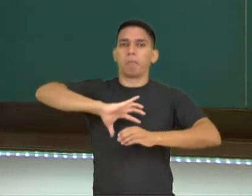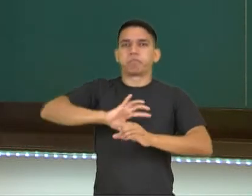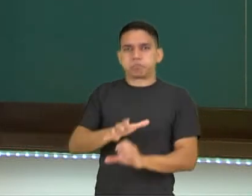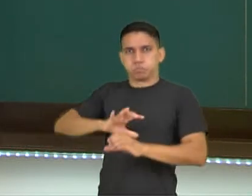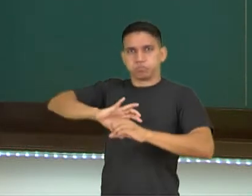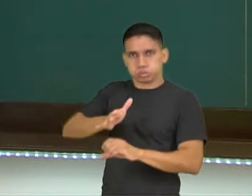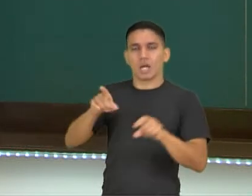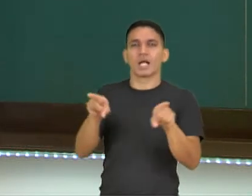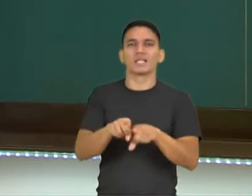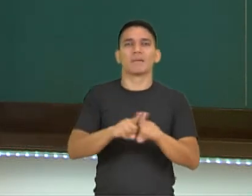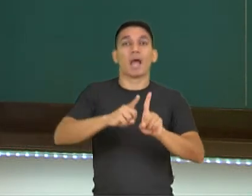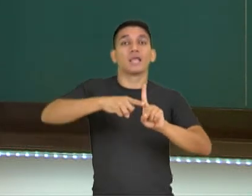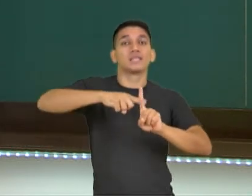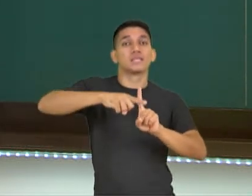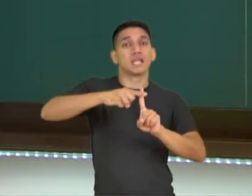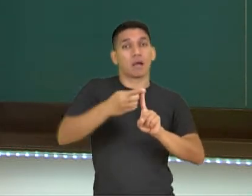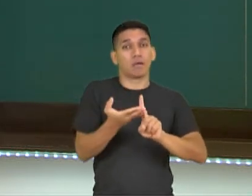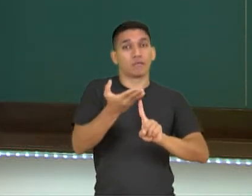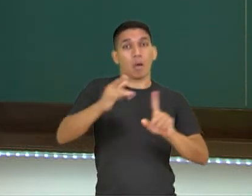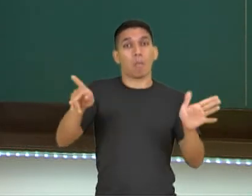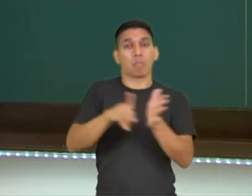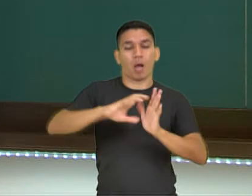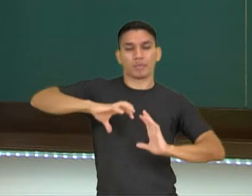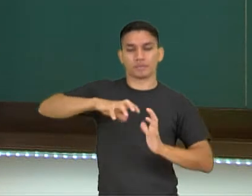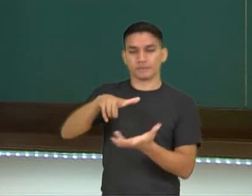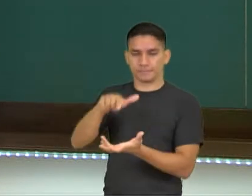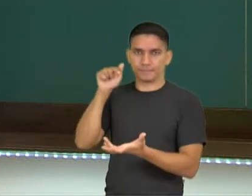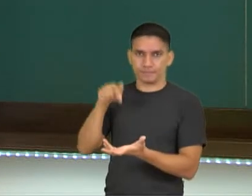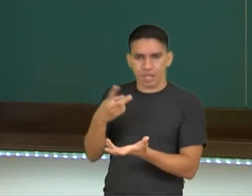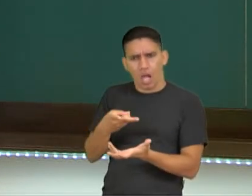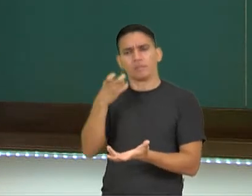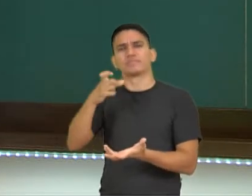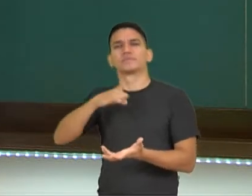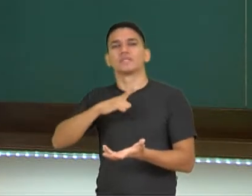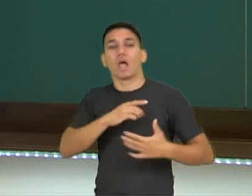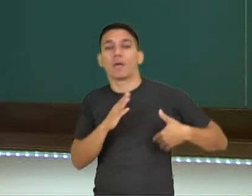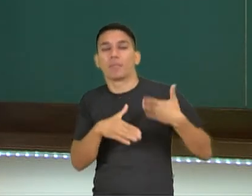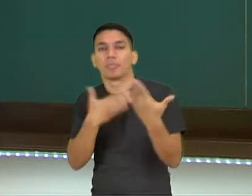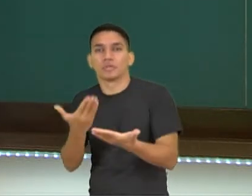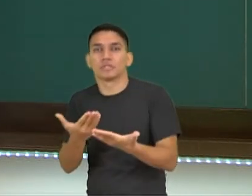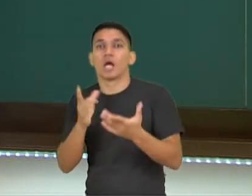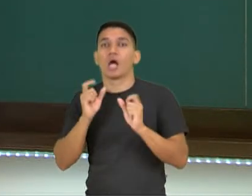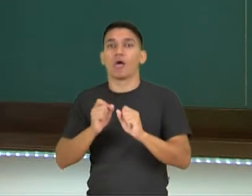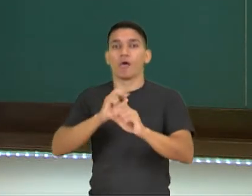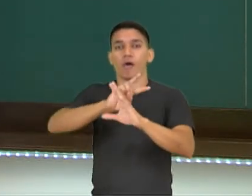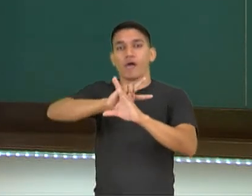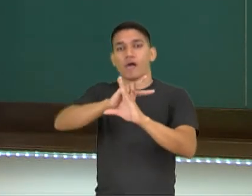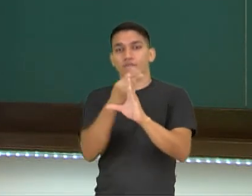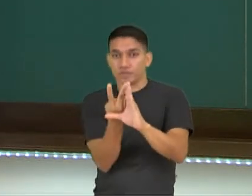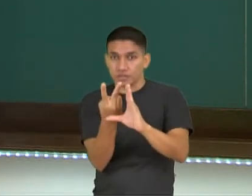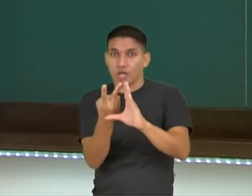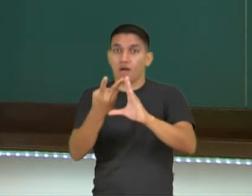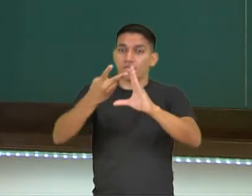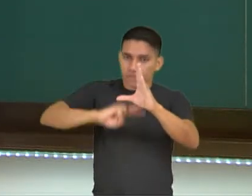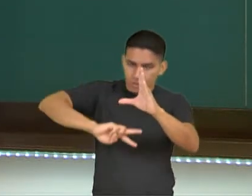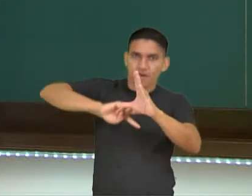atmosfera. E aí nós observamos, tá? A partir daqui eu tenho o processo de fusão, que é a transformação da matéria. Mas